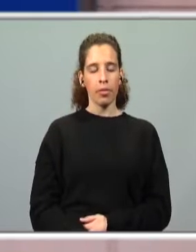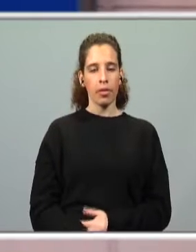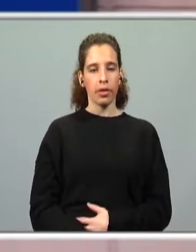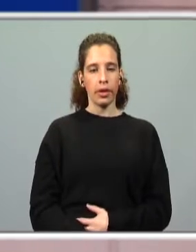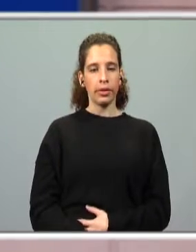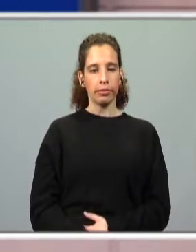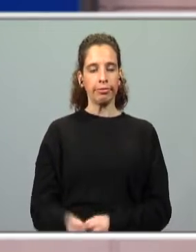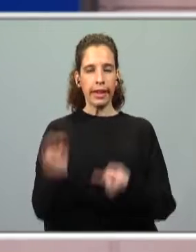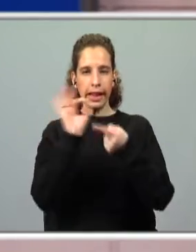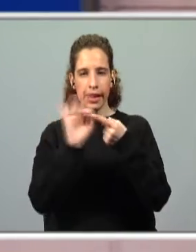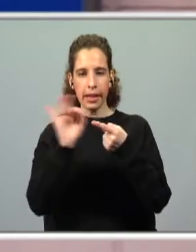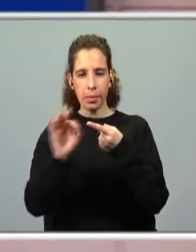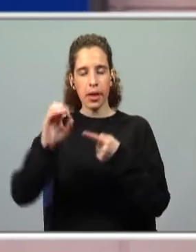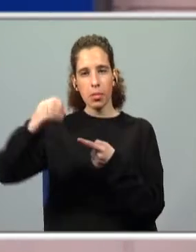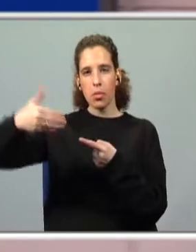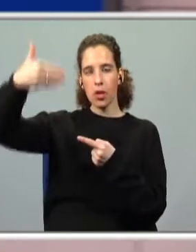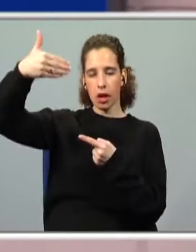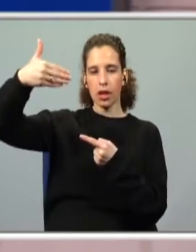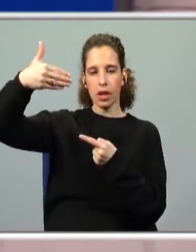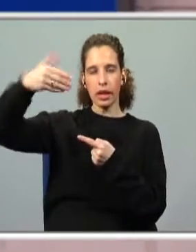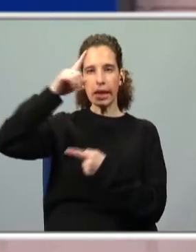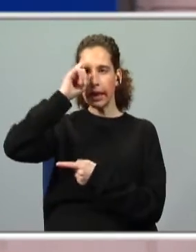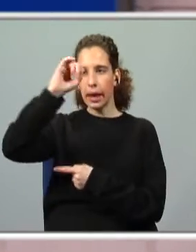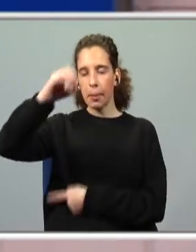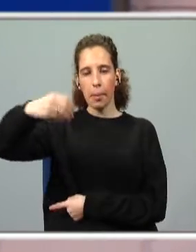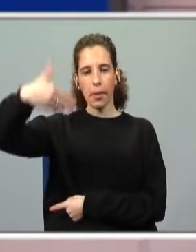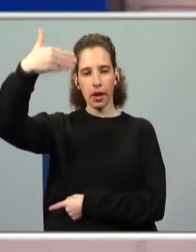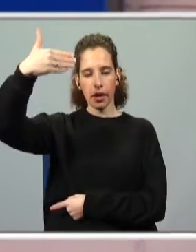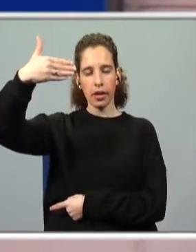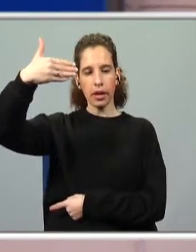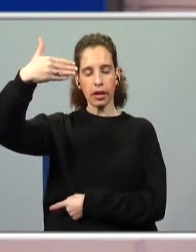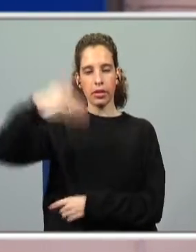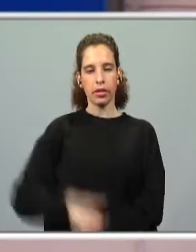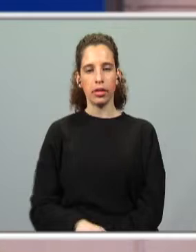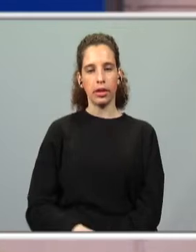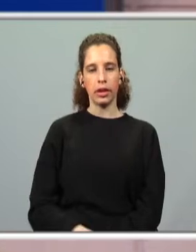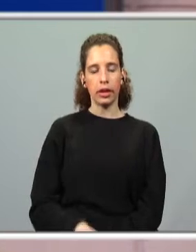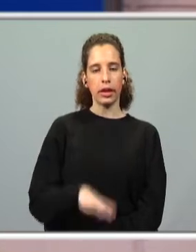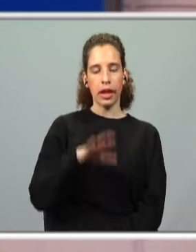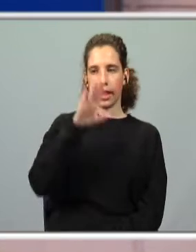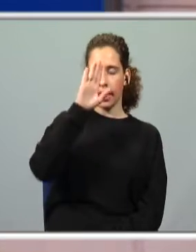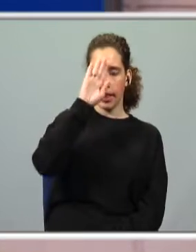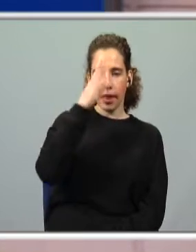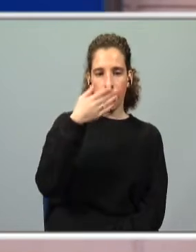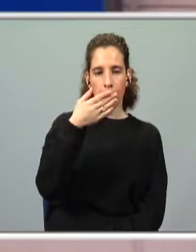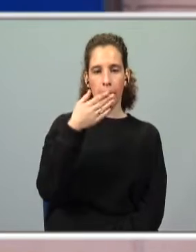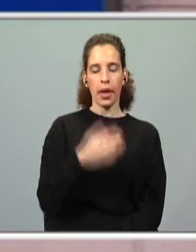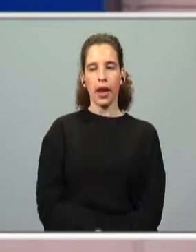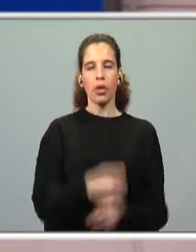elementos-chave, ou seja, ideias principais, saber muito bem quais são as